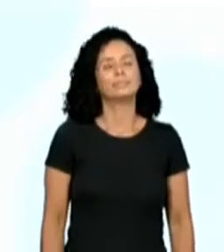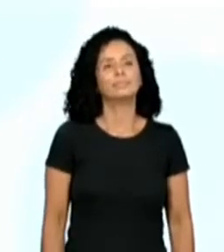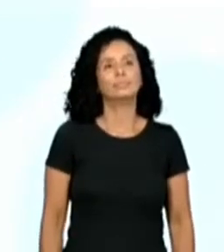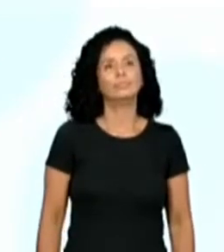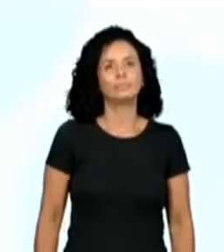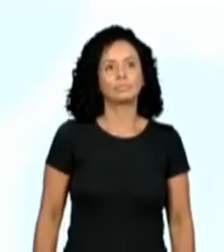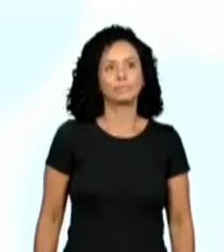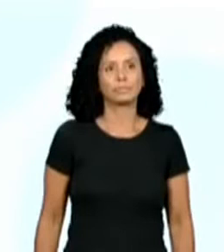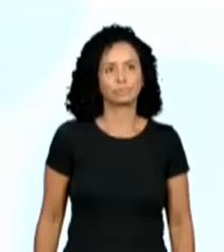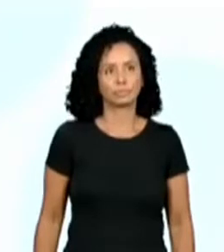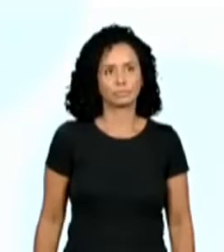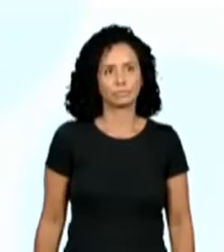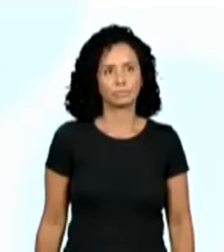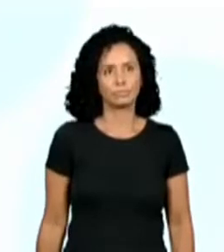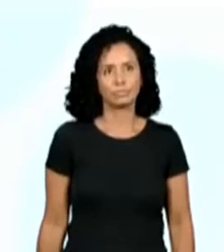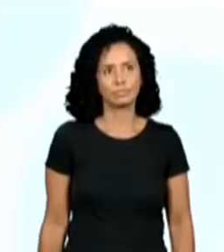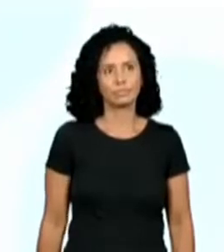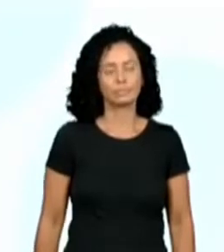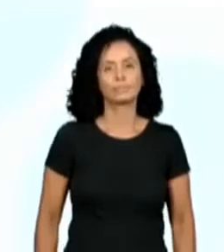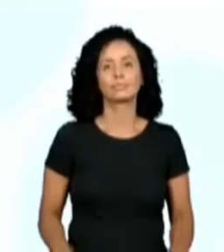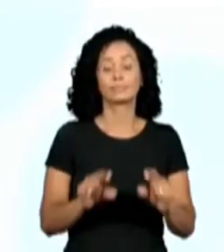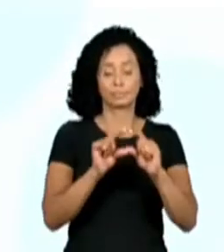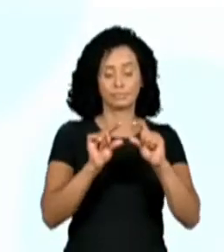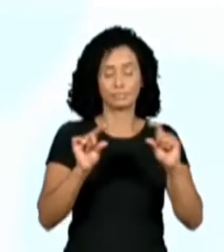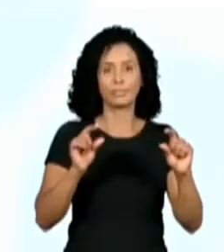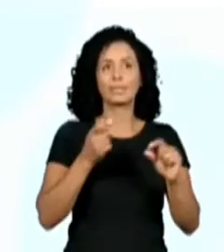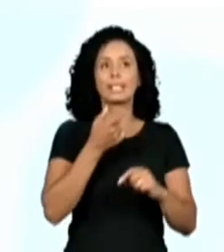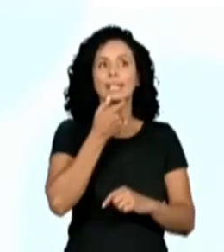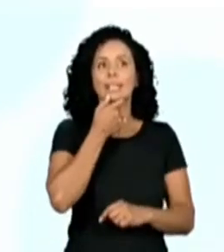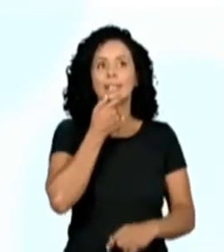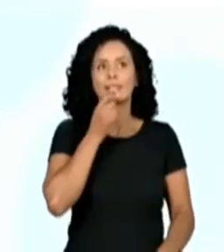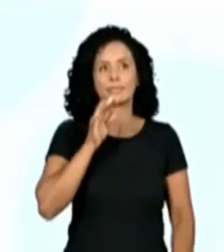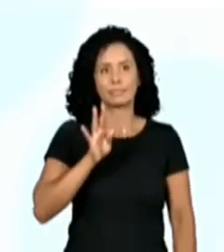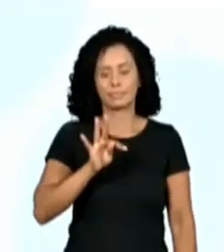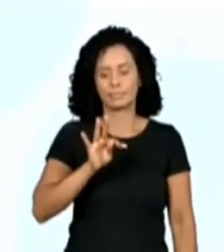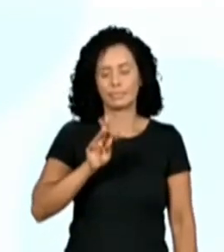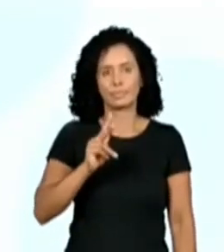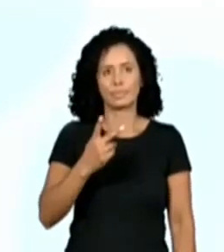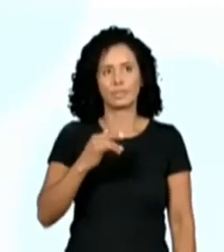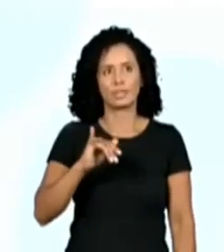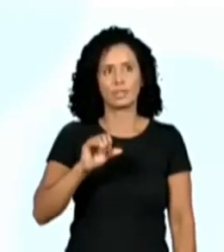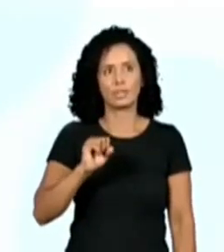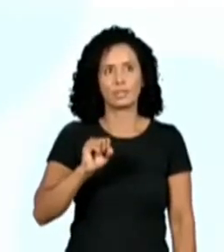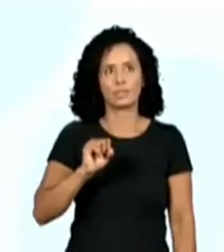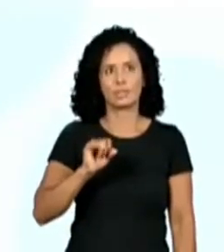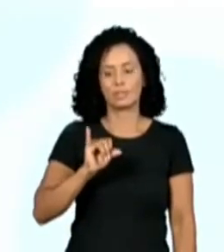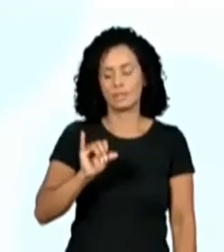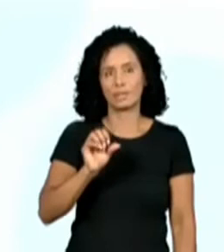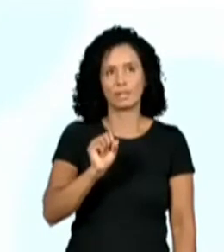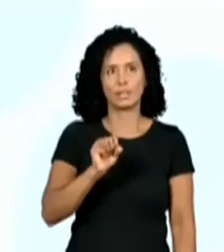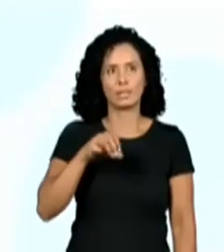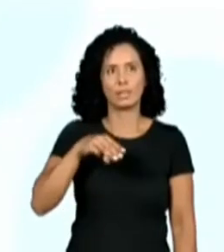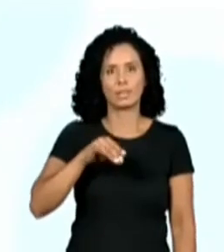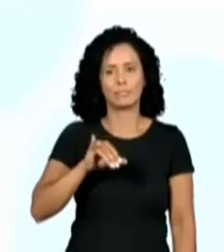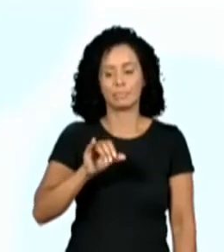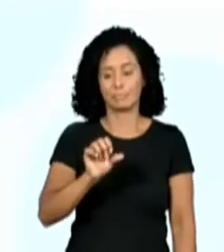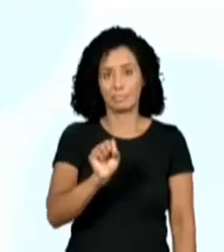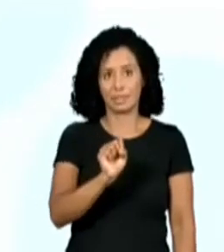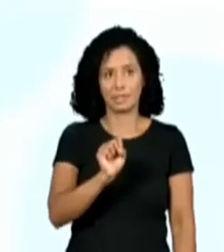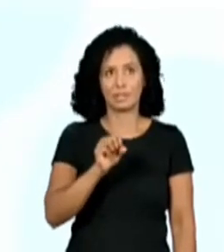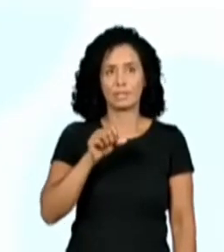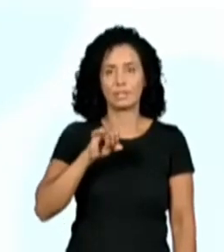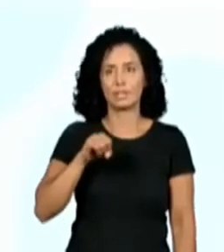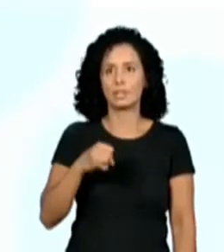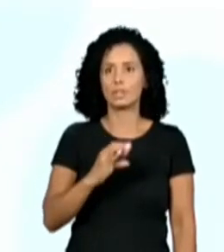And then, she says, this is Miss Jones. Olha só. Esta é a Miss